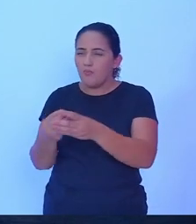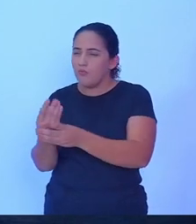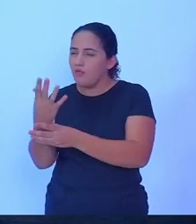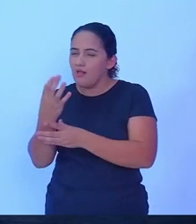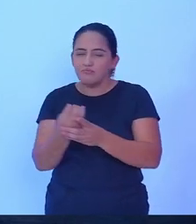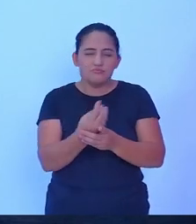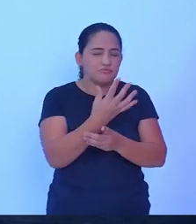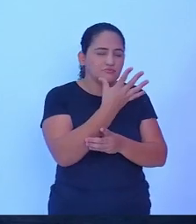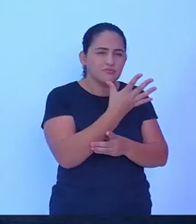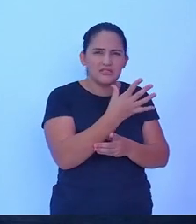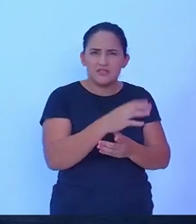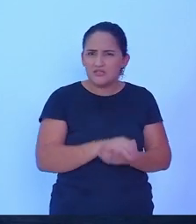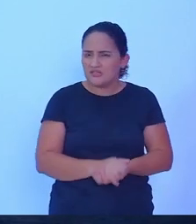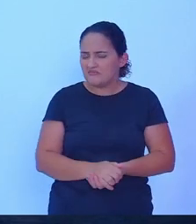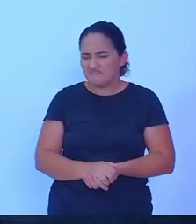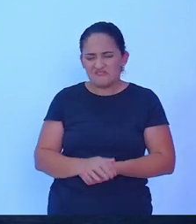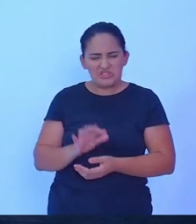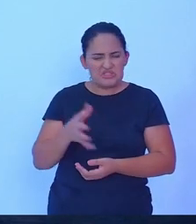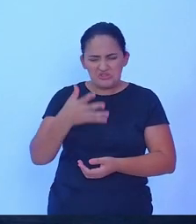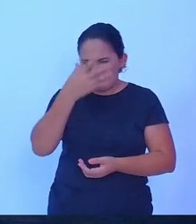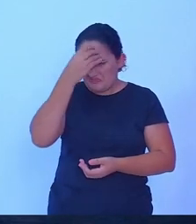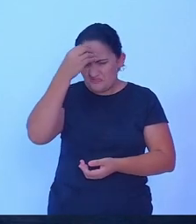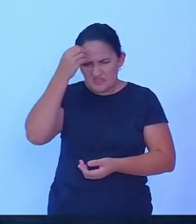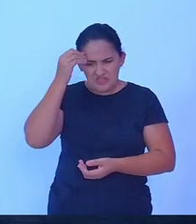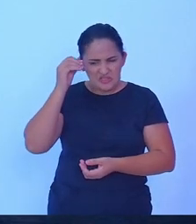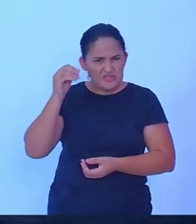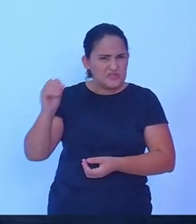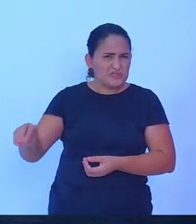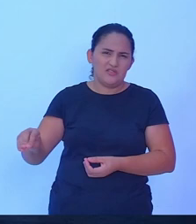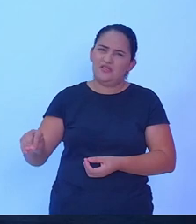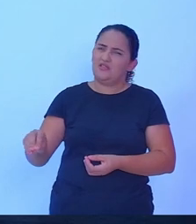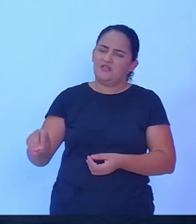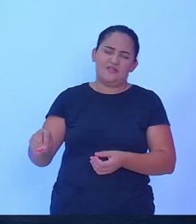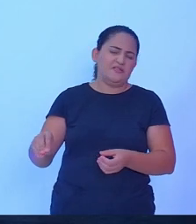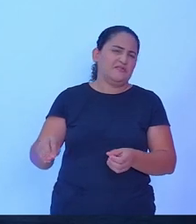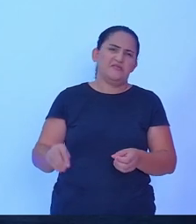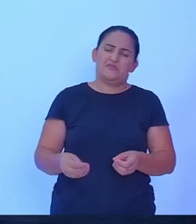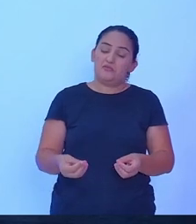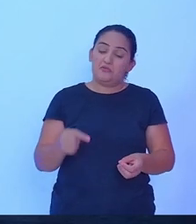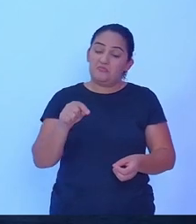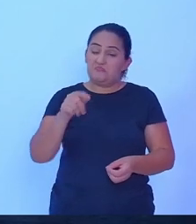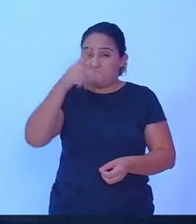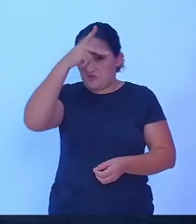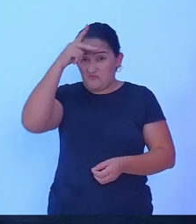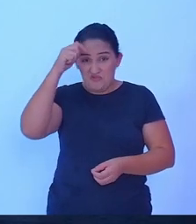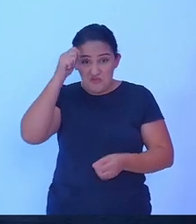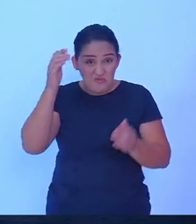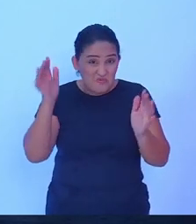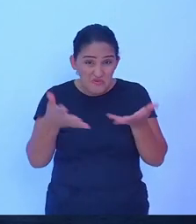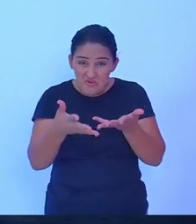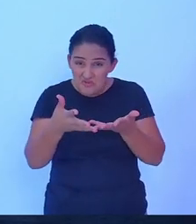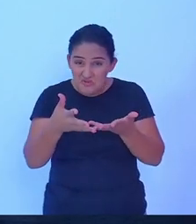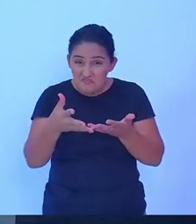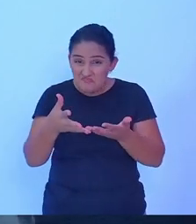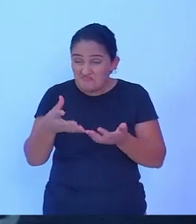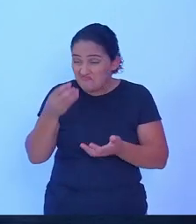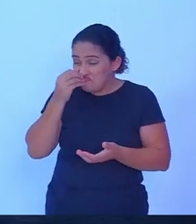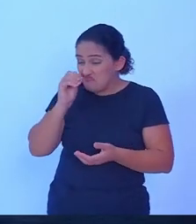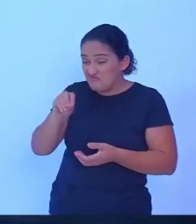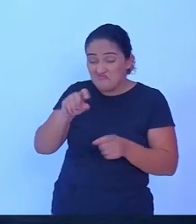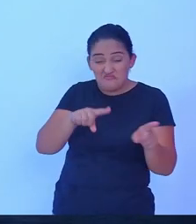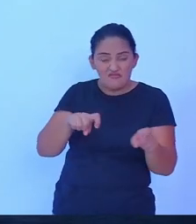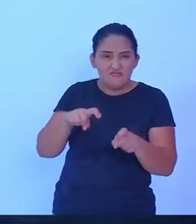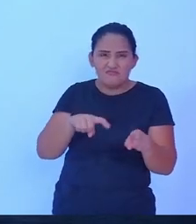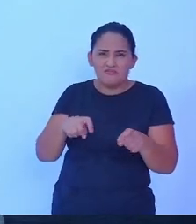realmente foi abandonada, foi esquecida por nosso poder público, principalmente na gestão atual, porque observamos tudo que se